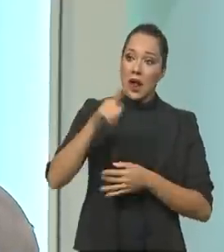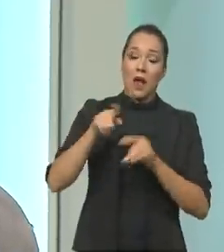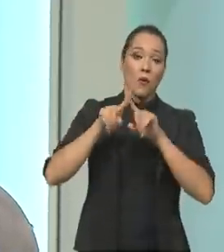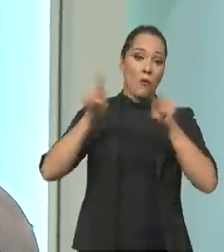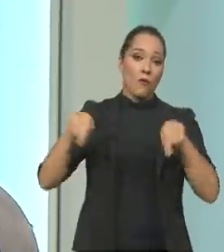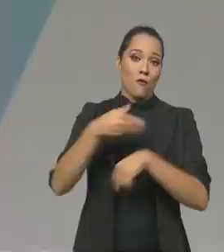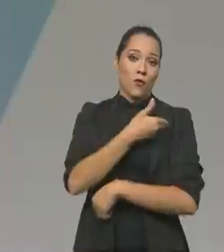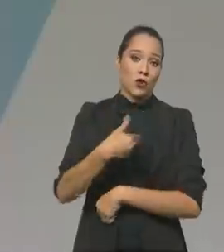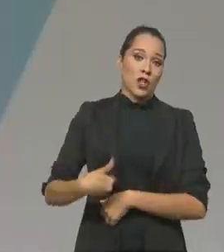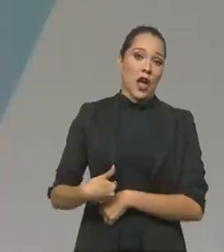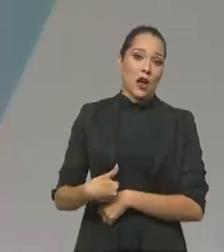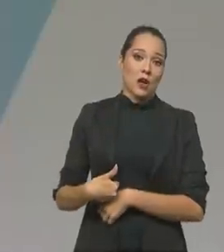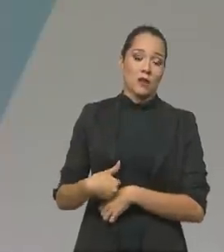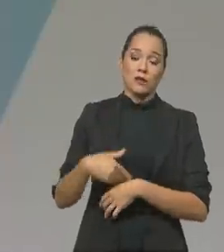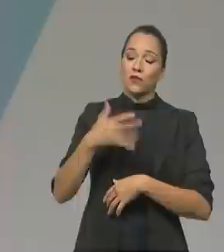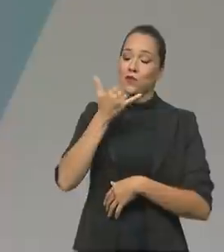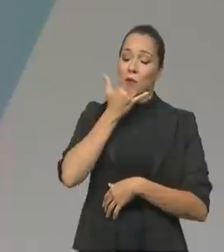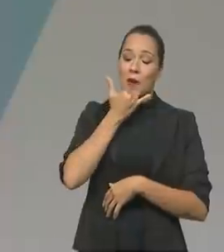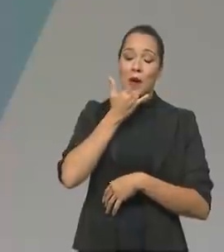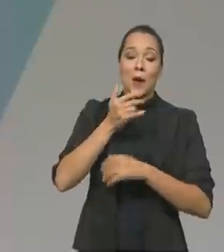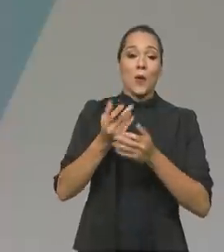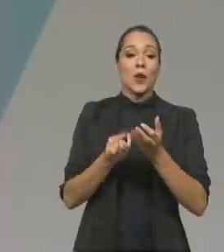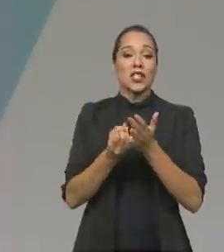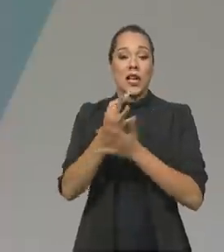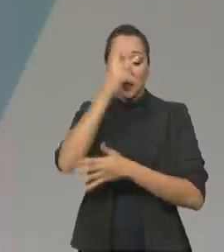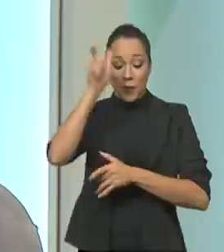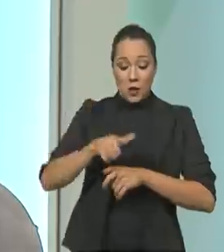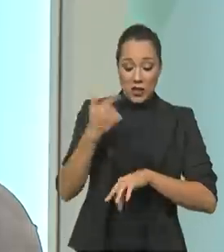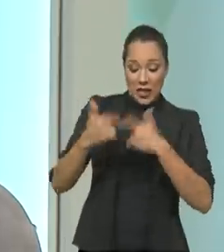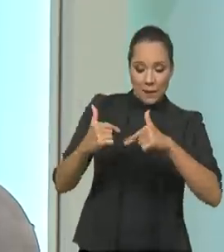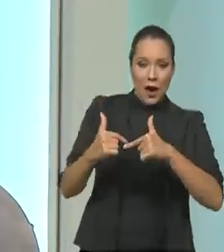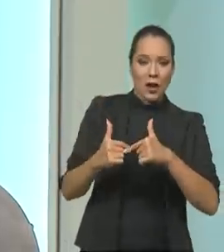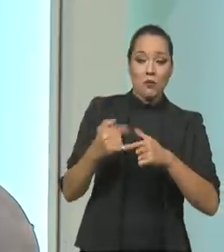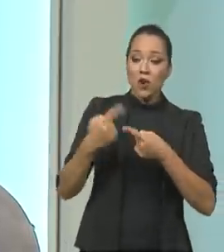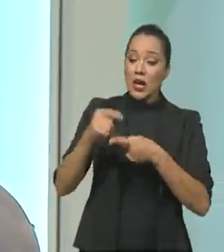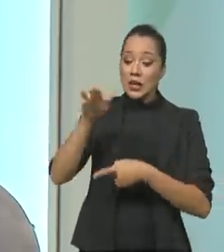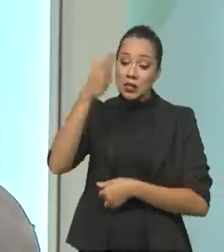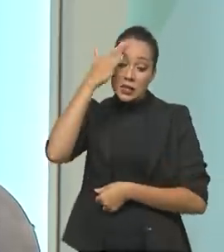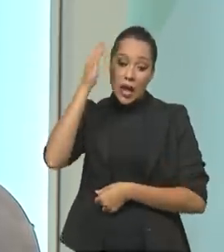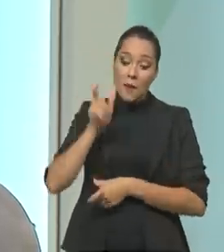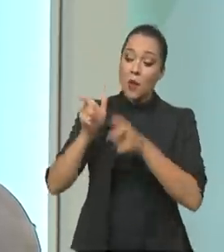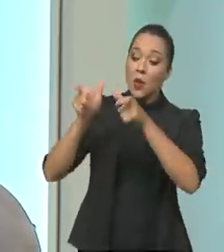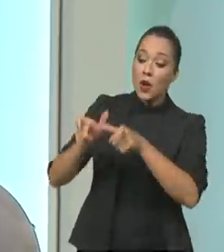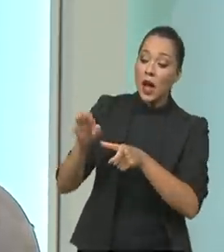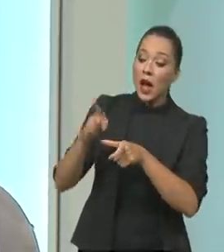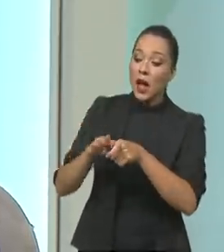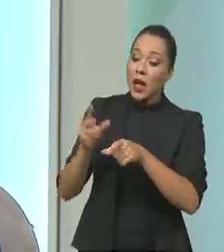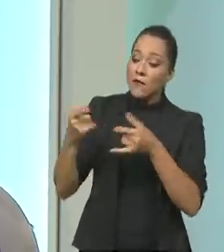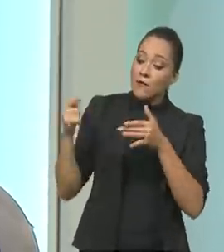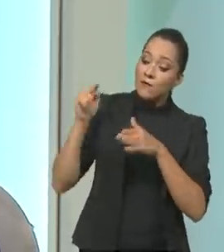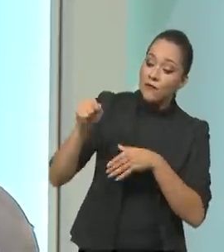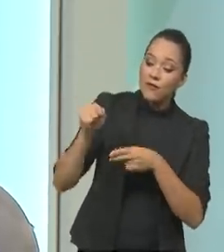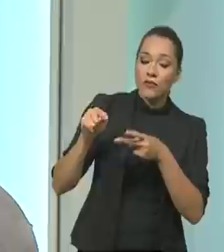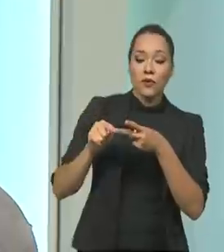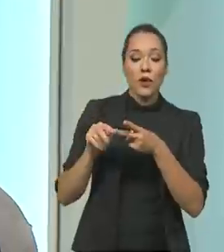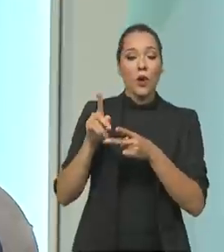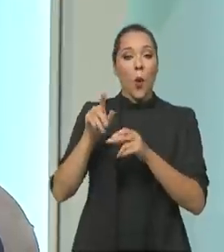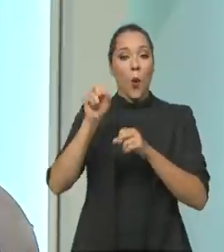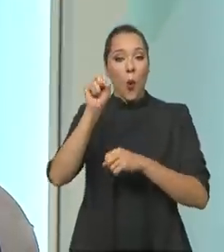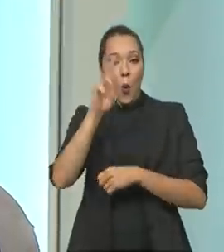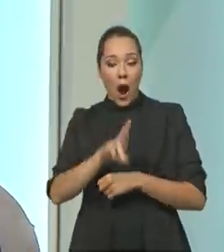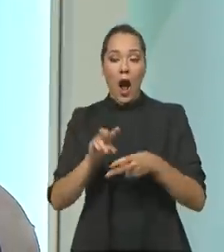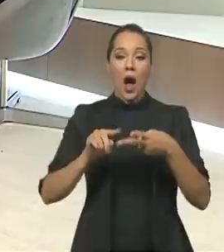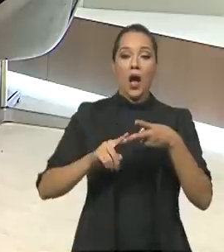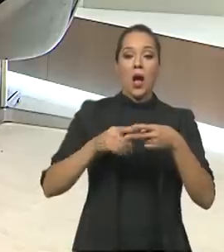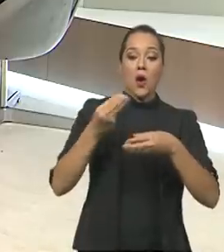funcionários. Porque ela já investiu na capacitação desse funcionário. capacitação, eles já sabem onde é que funciona aquele fio que tem que apertar no ar-condicionado